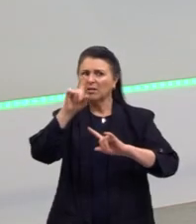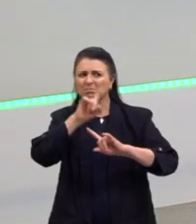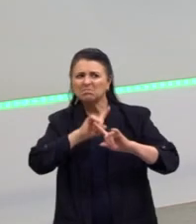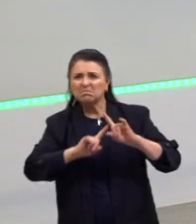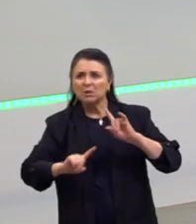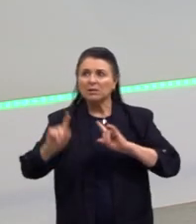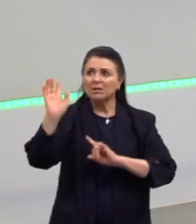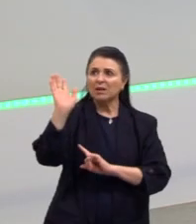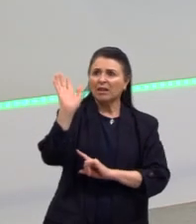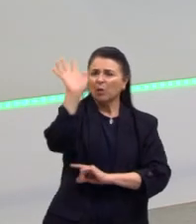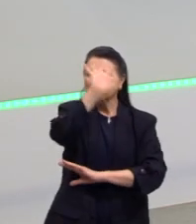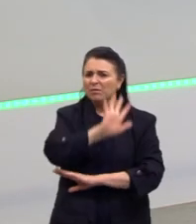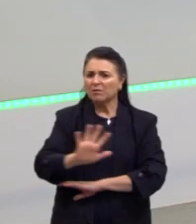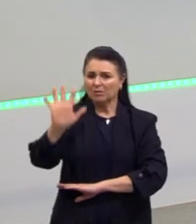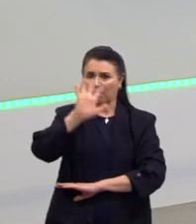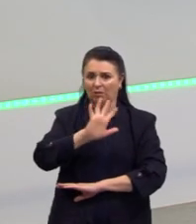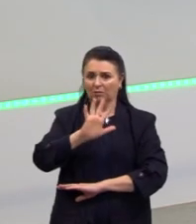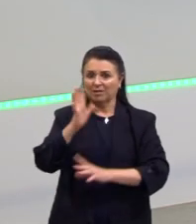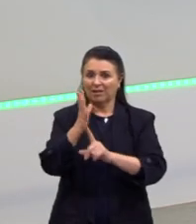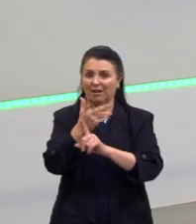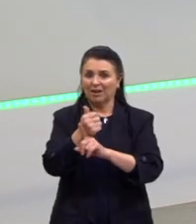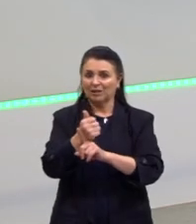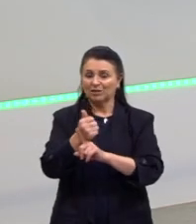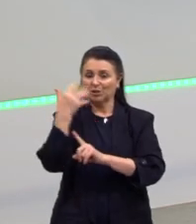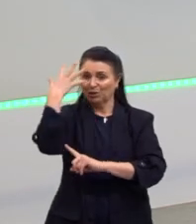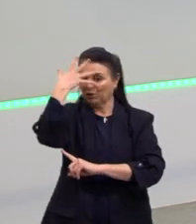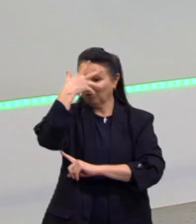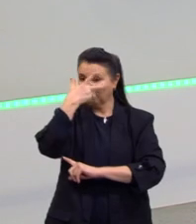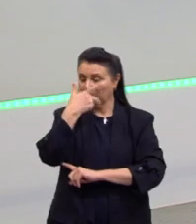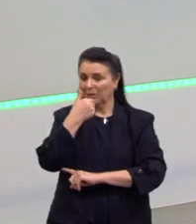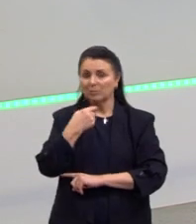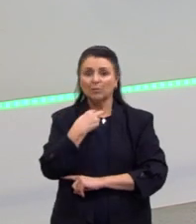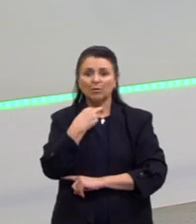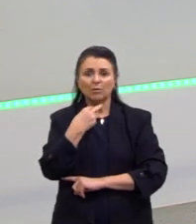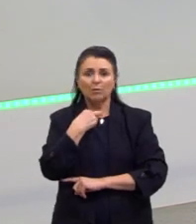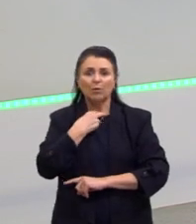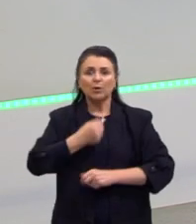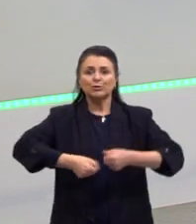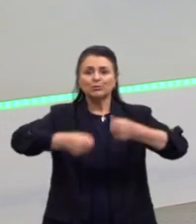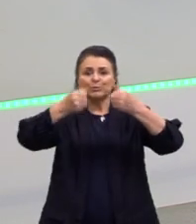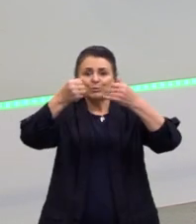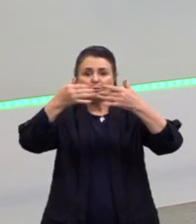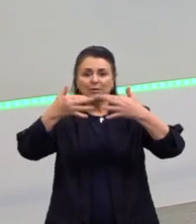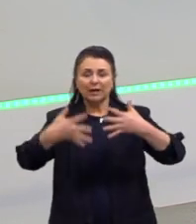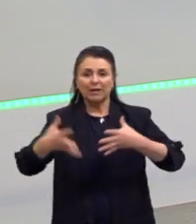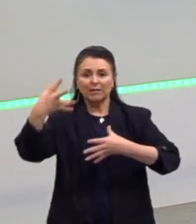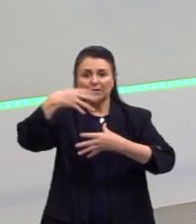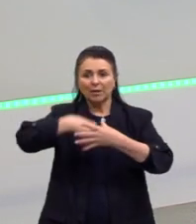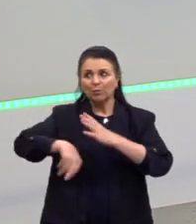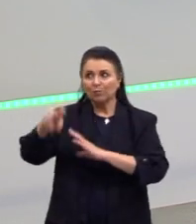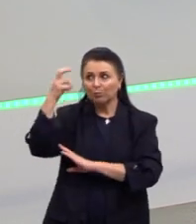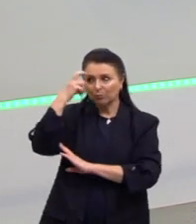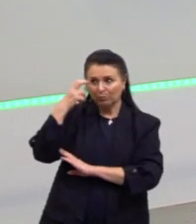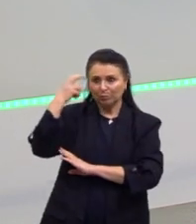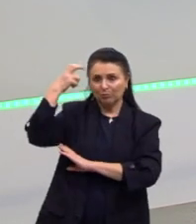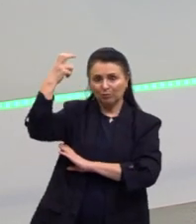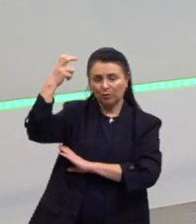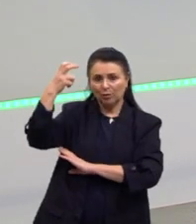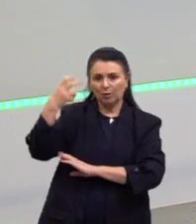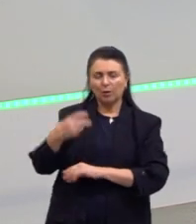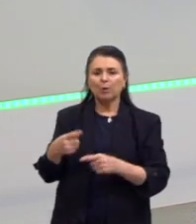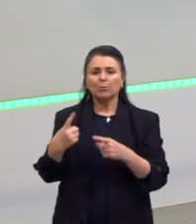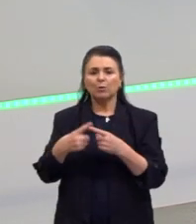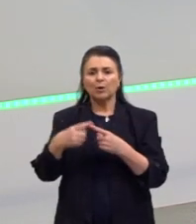da arte do belo. Mas, porém, nós não podemos justificá-lo intelectualmente. Por quê? Porque o belo não está naquelas